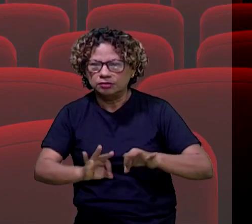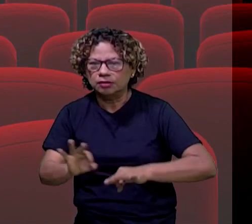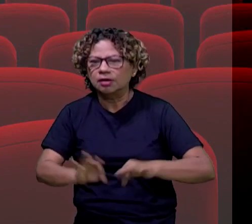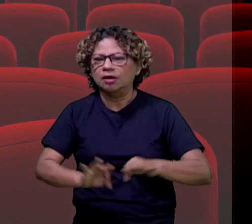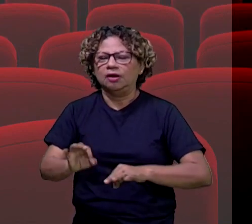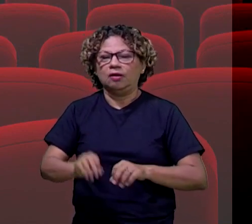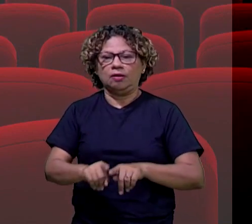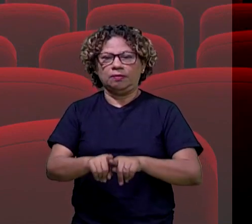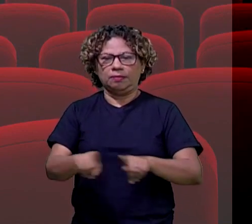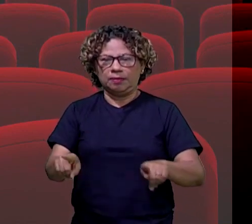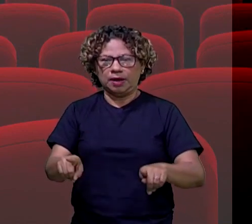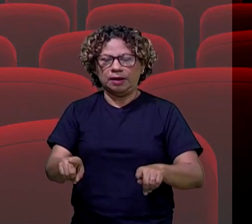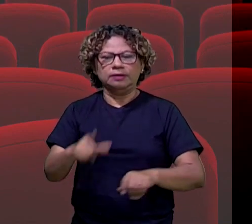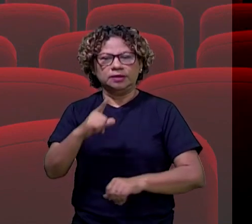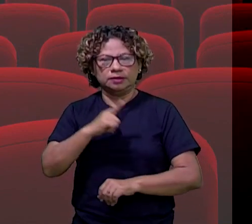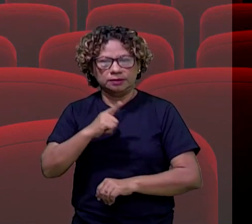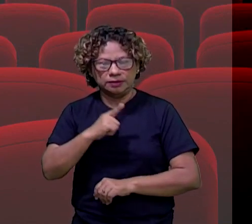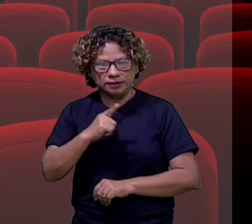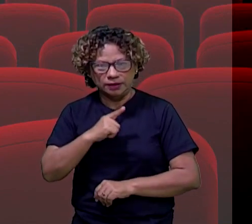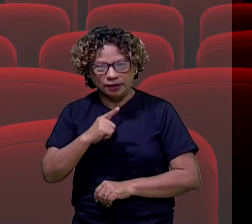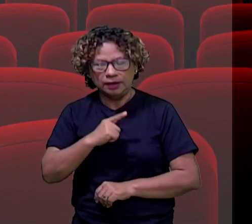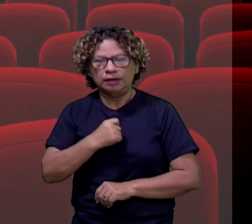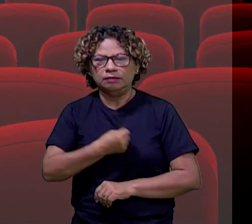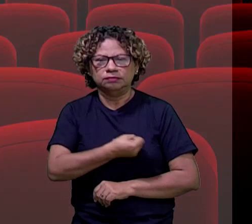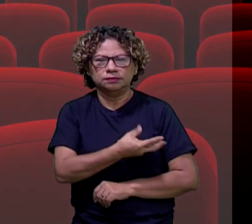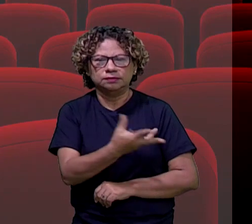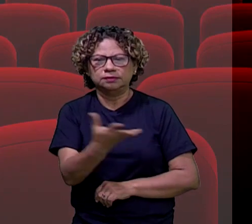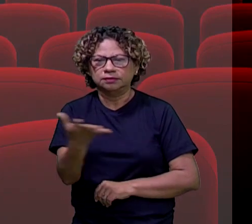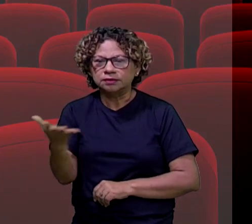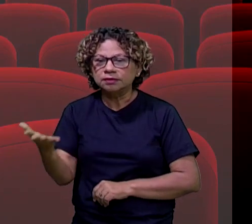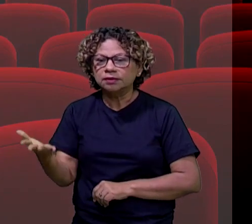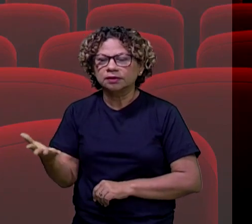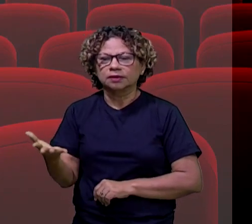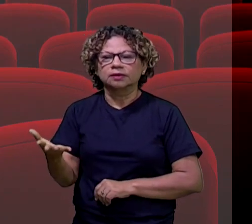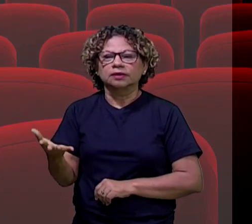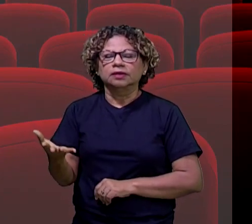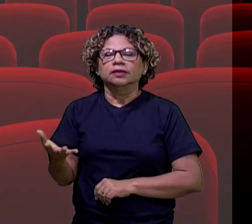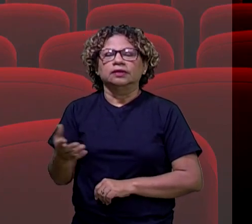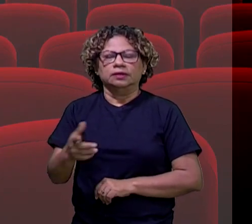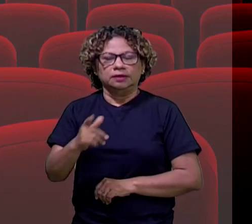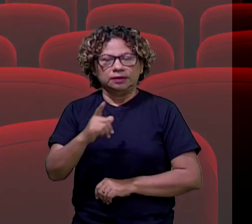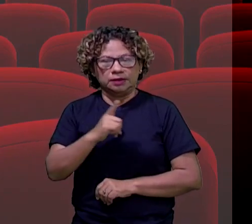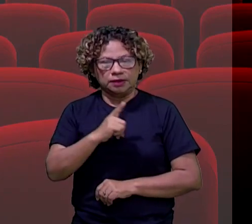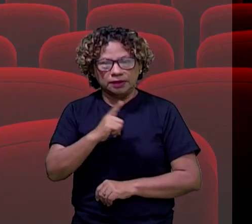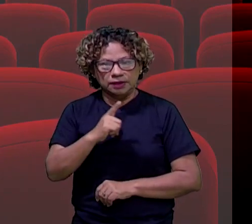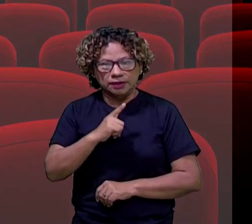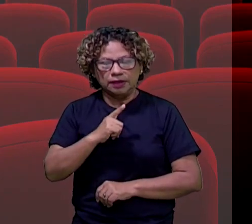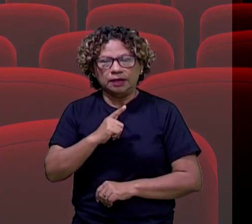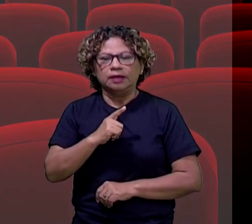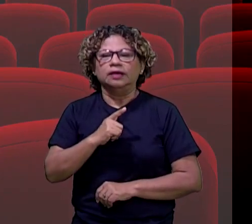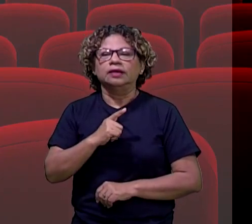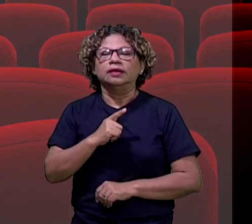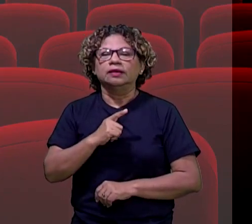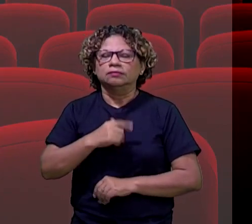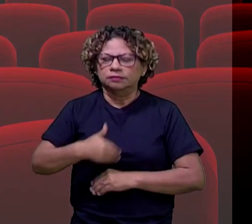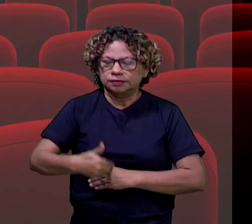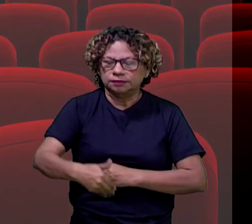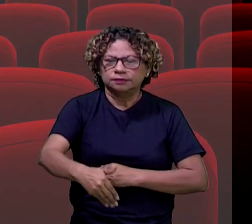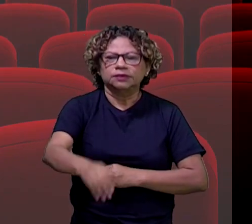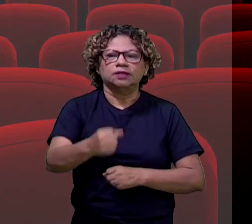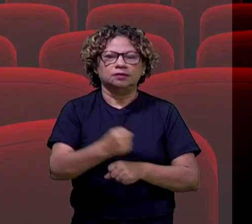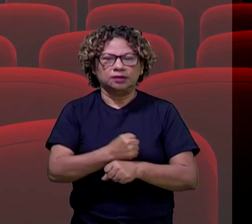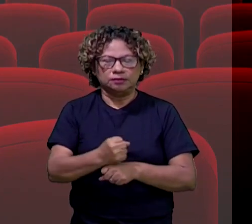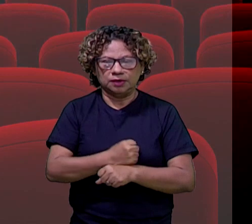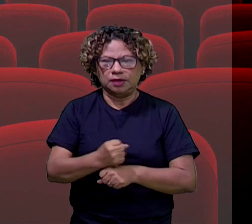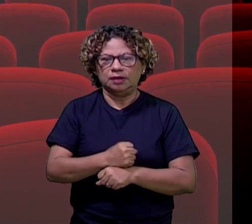não. A gente tem aí, sim, em termos de quantidade dessas produções, o maior produtor de filmes ao longo do ano, a